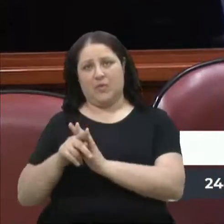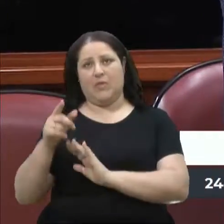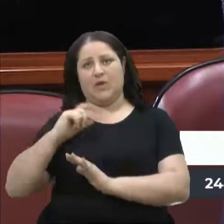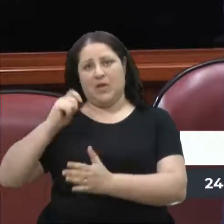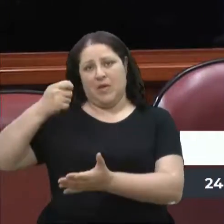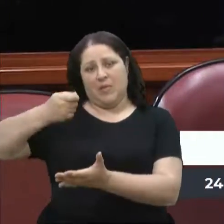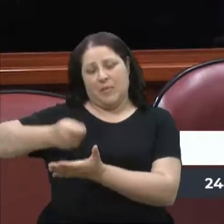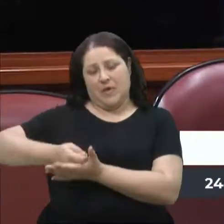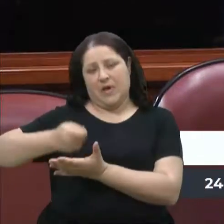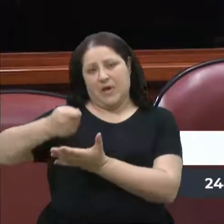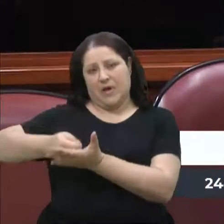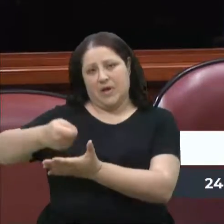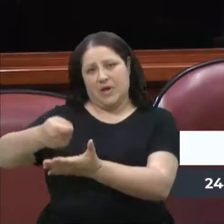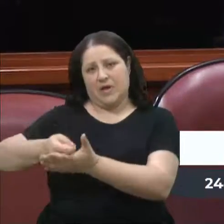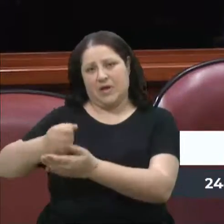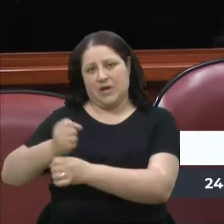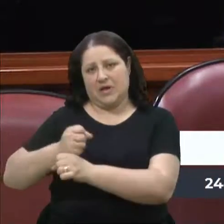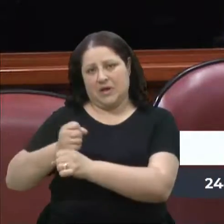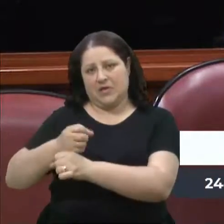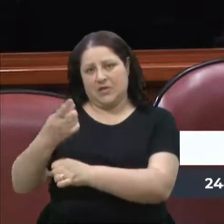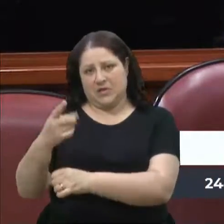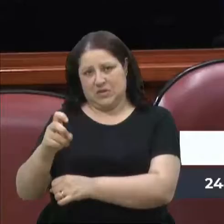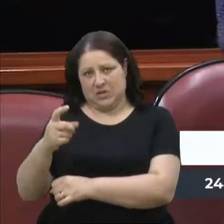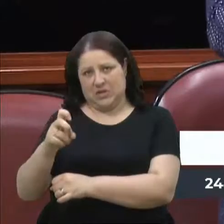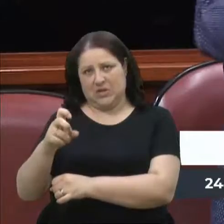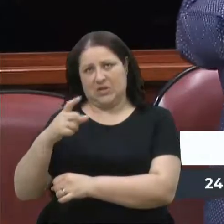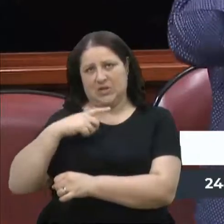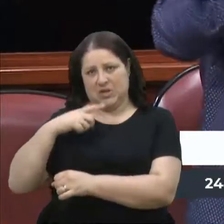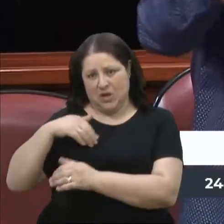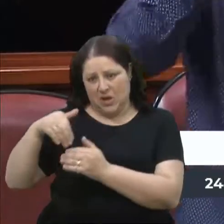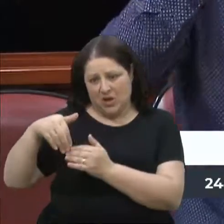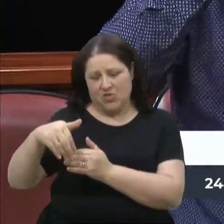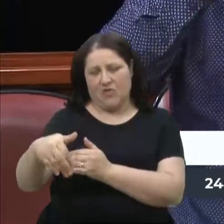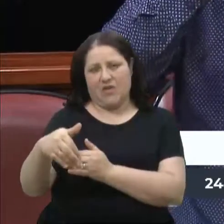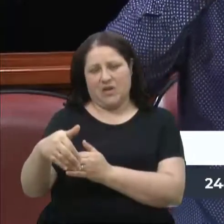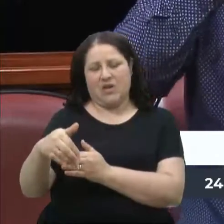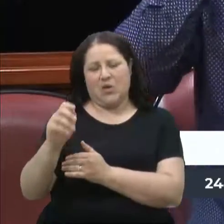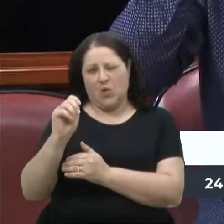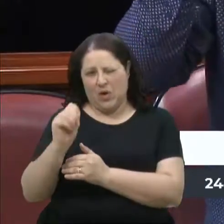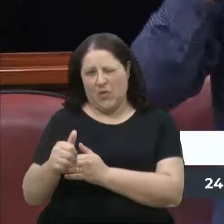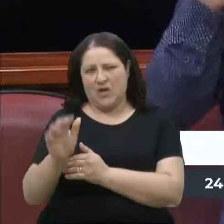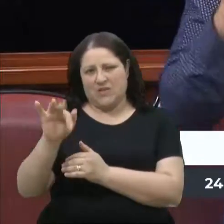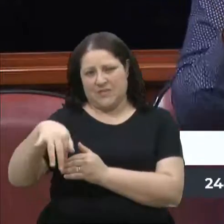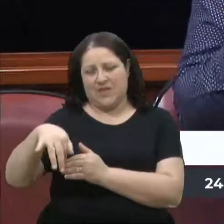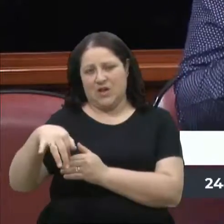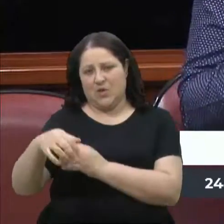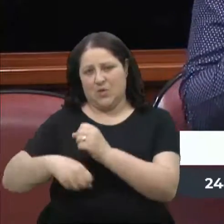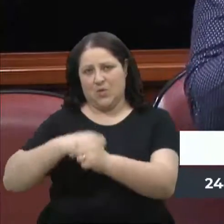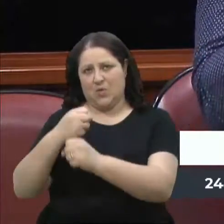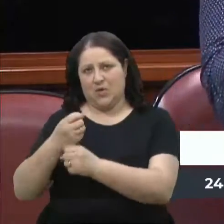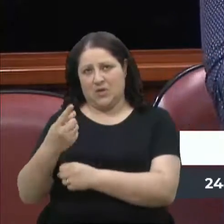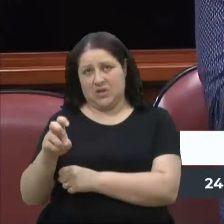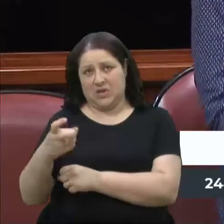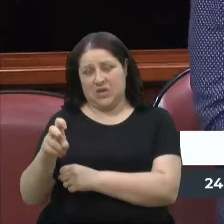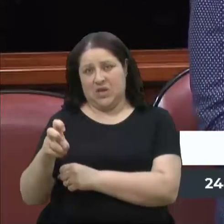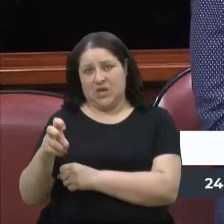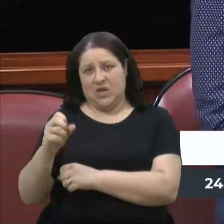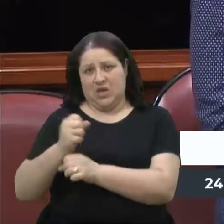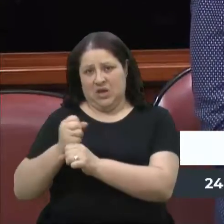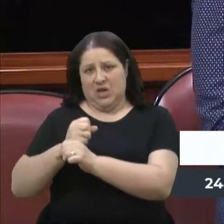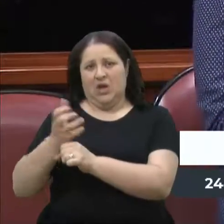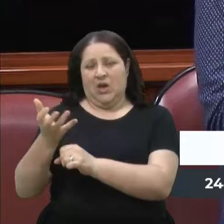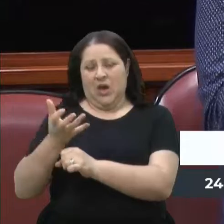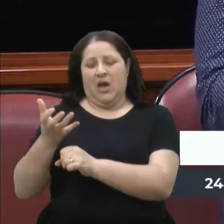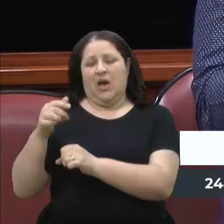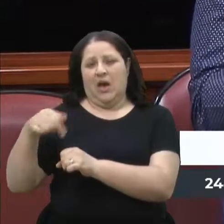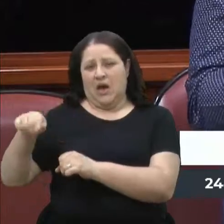que pagaram os 15 anos e que agora, em função de estar concluindo os 15 anos do período, eles querem exatamente conversar com o poder